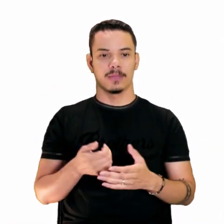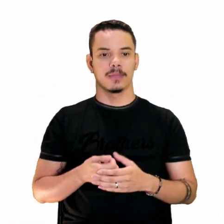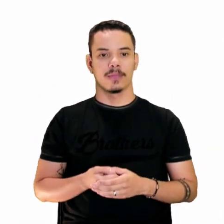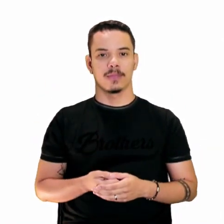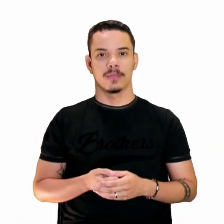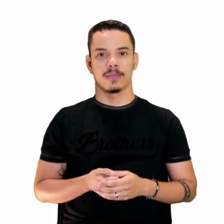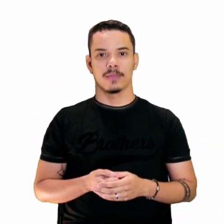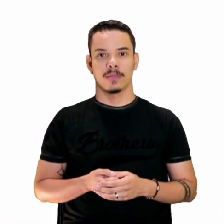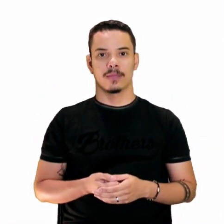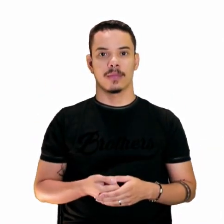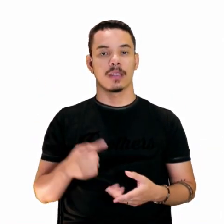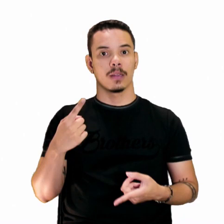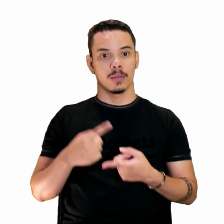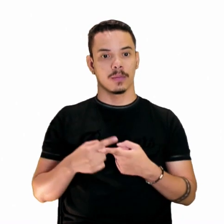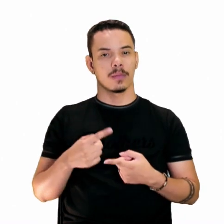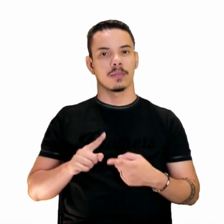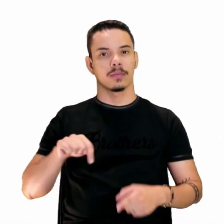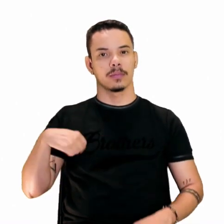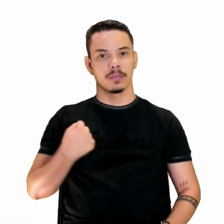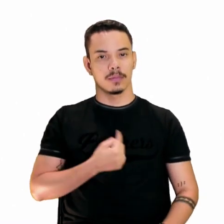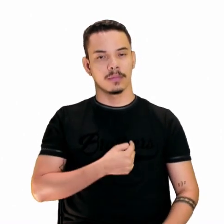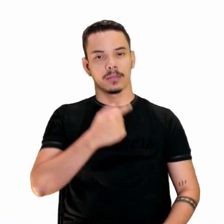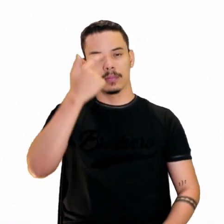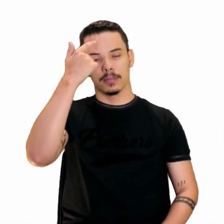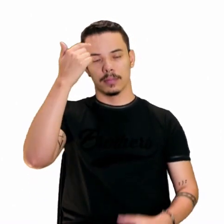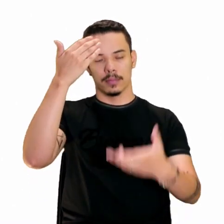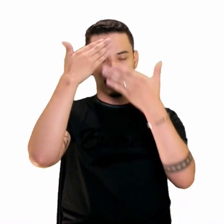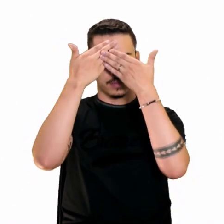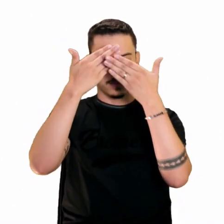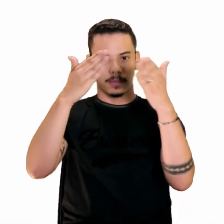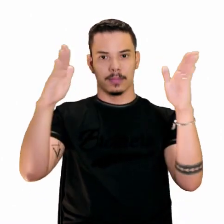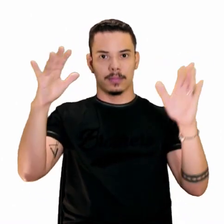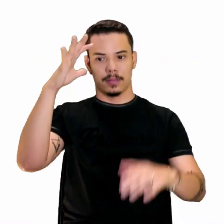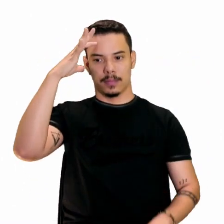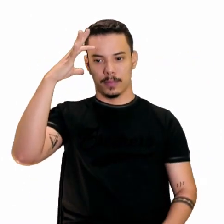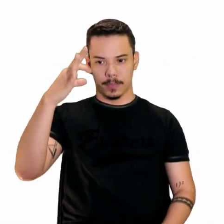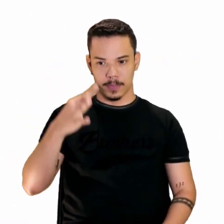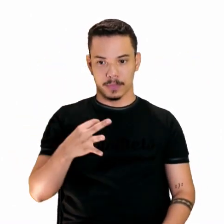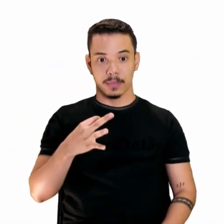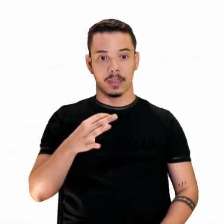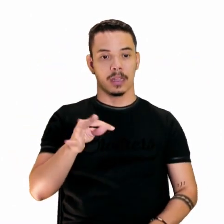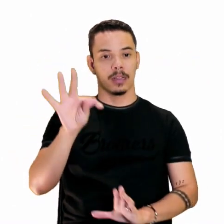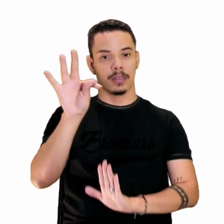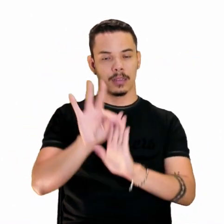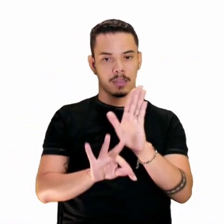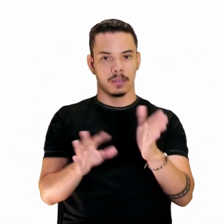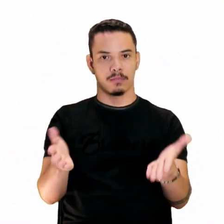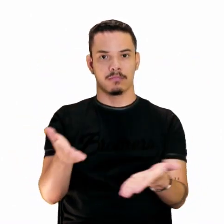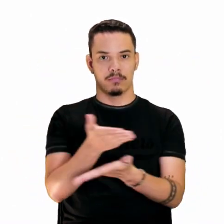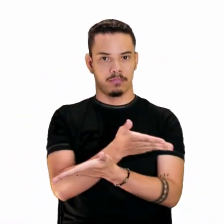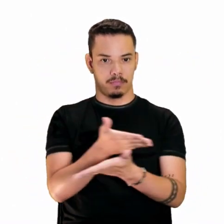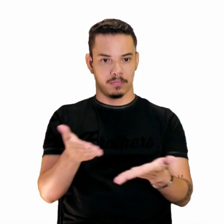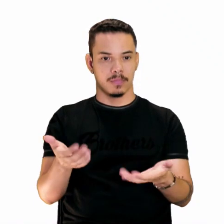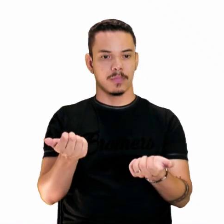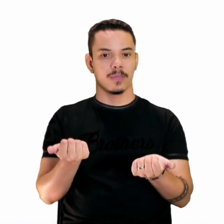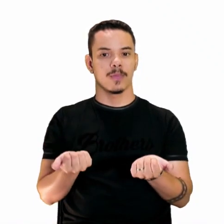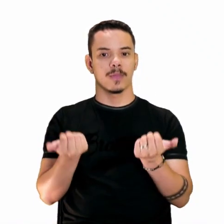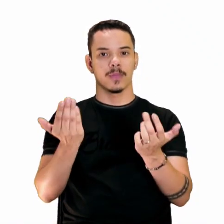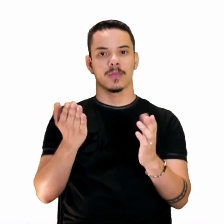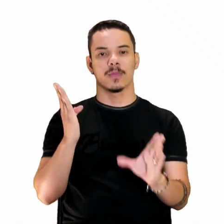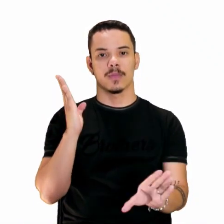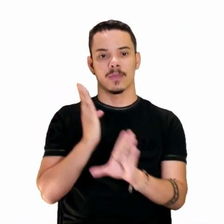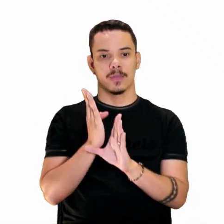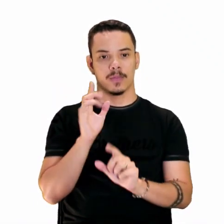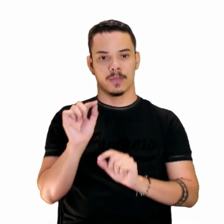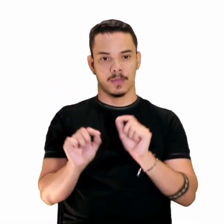agora sim, né? Vamos aí ampliando o nosso entendimento. A intertextualidade, ela se dá através